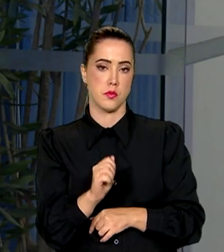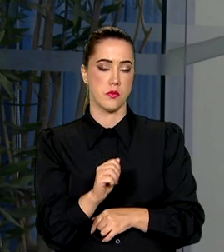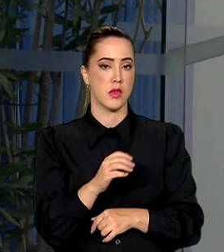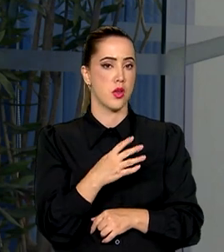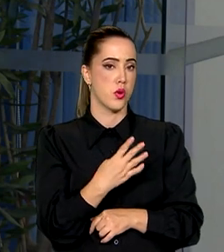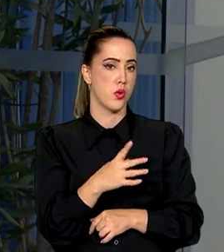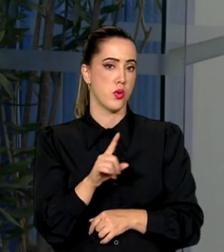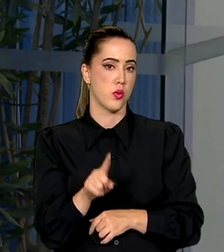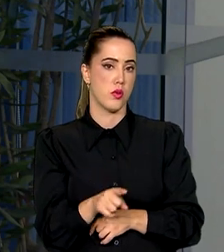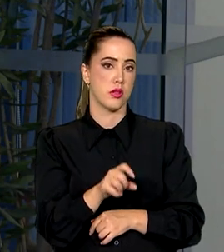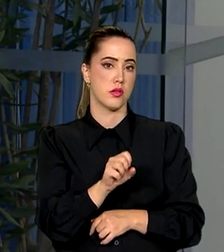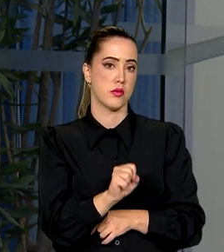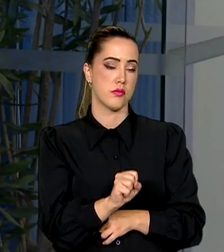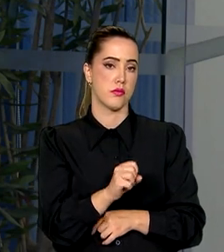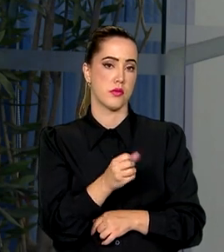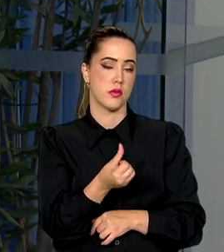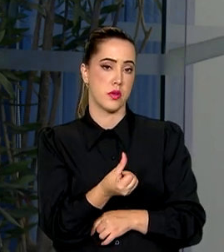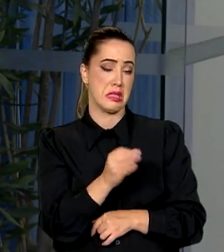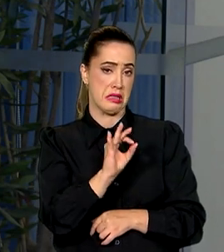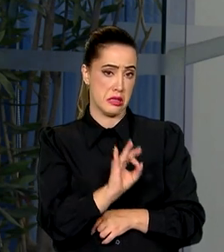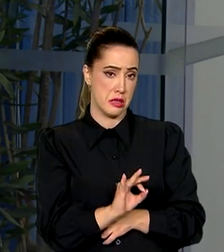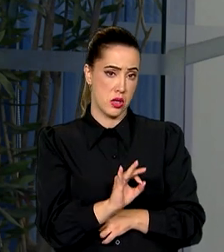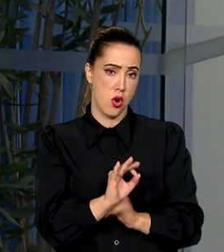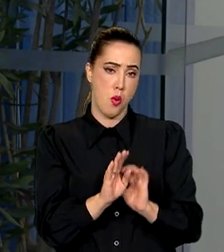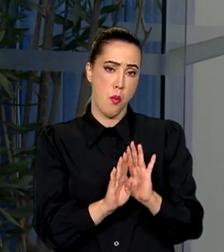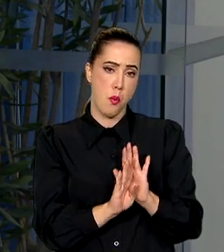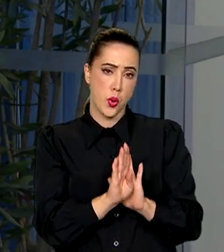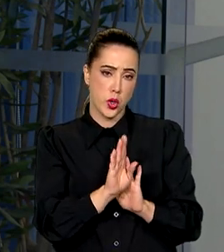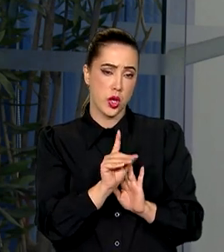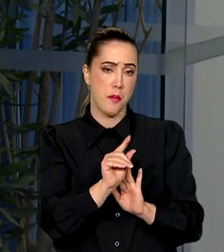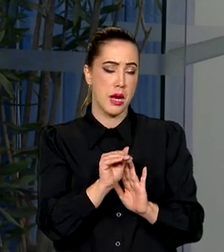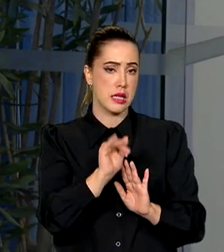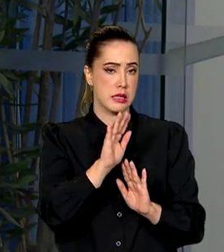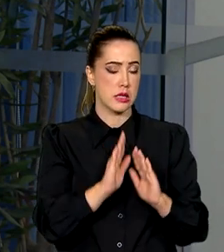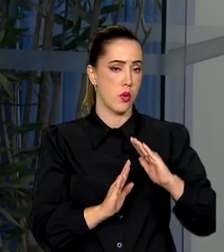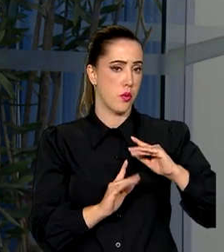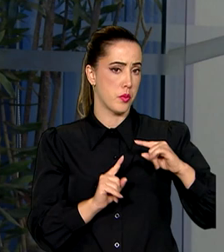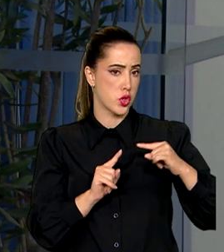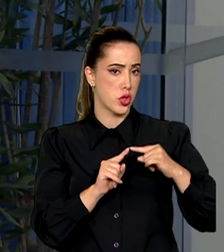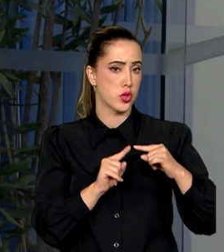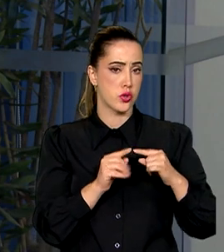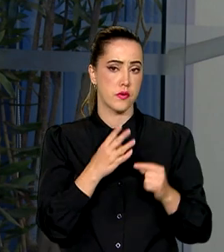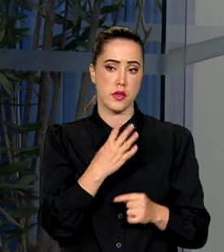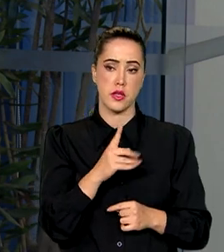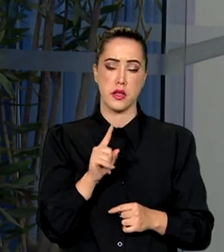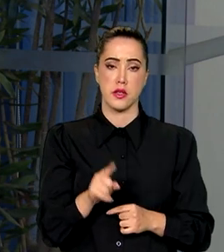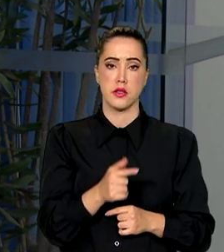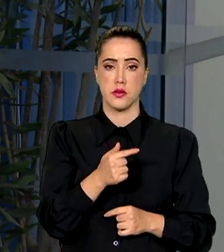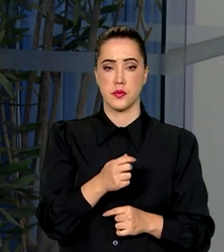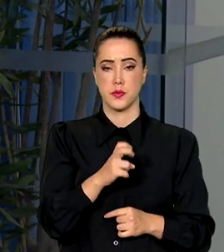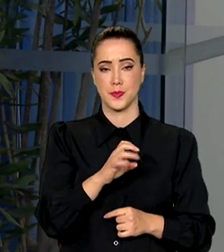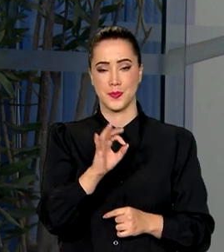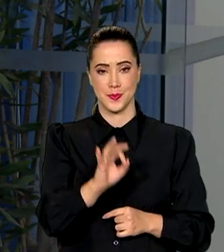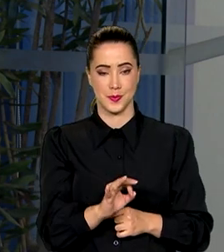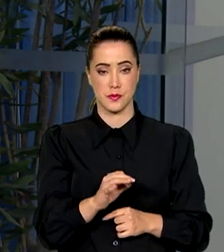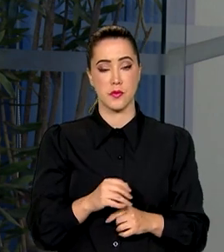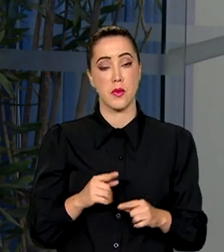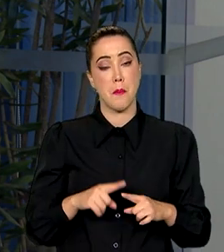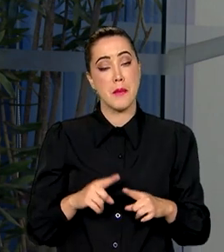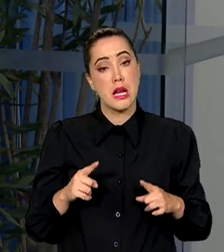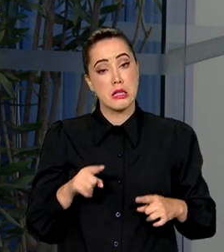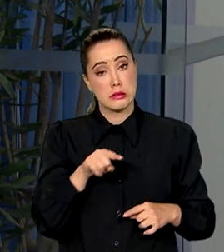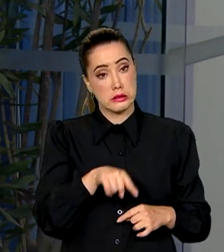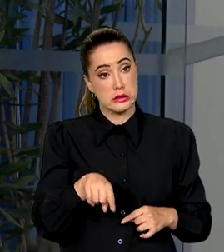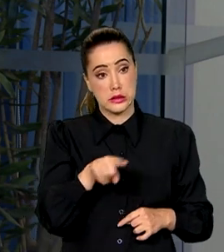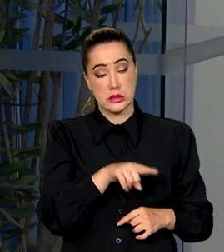em 4,86%. Um pouquinho acima do teto da meta, que é de 4,75%. Mas,